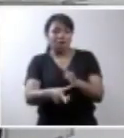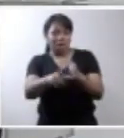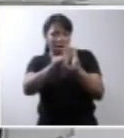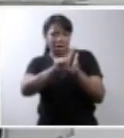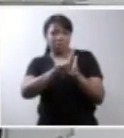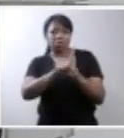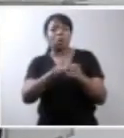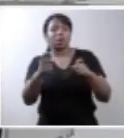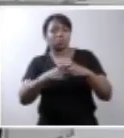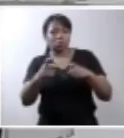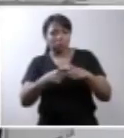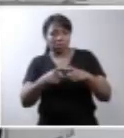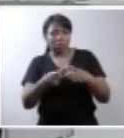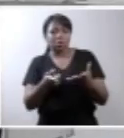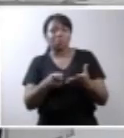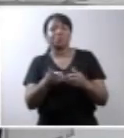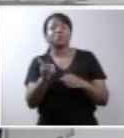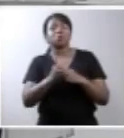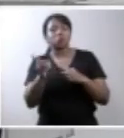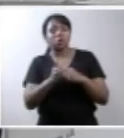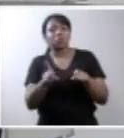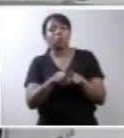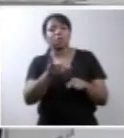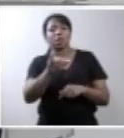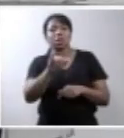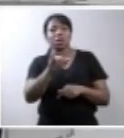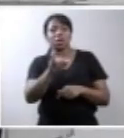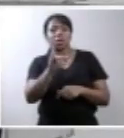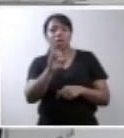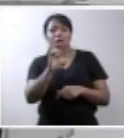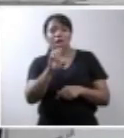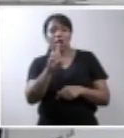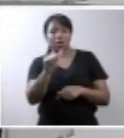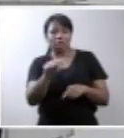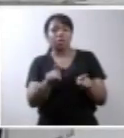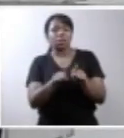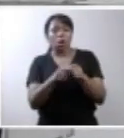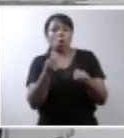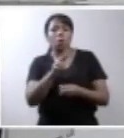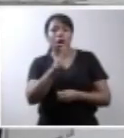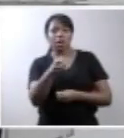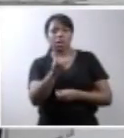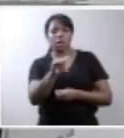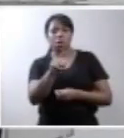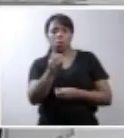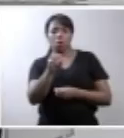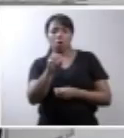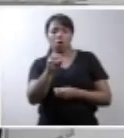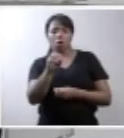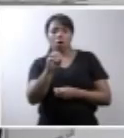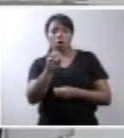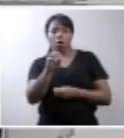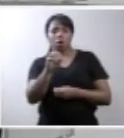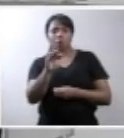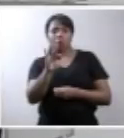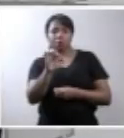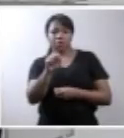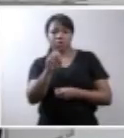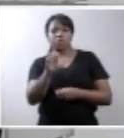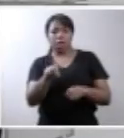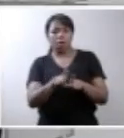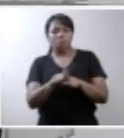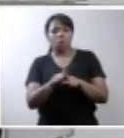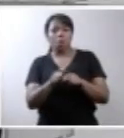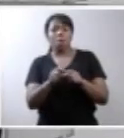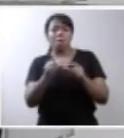doutor a hipófise que está localizada na base desse sistema se ele for menos agredido